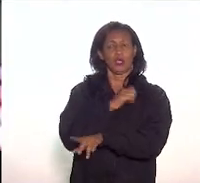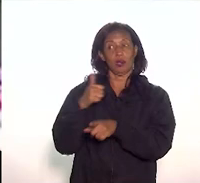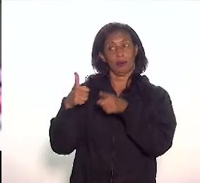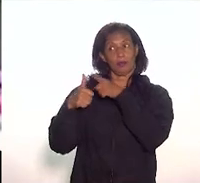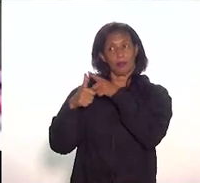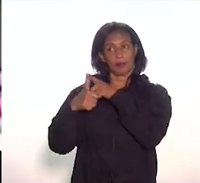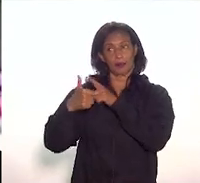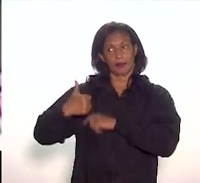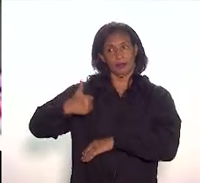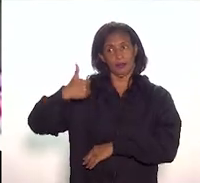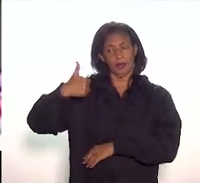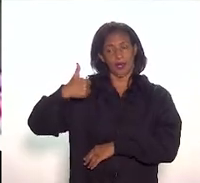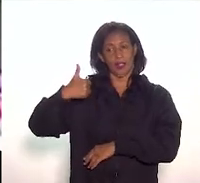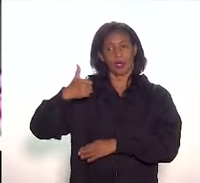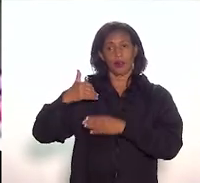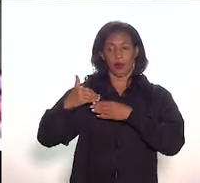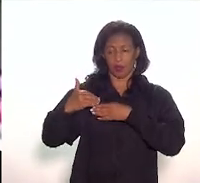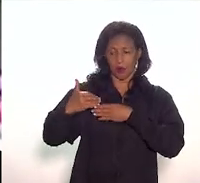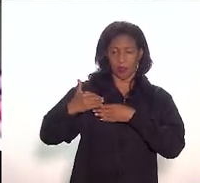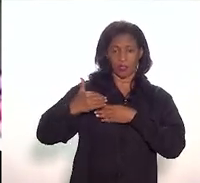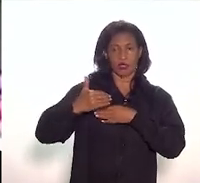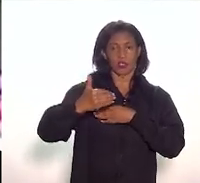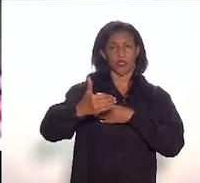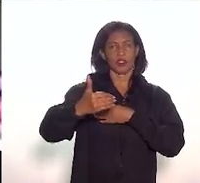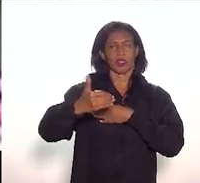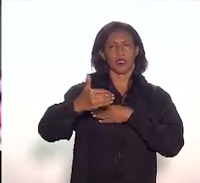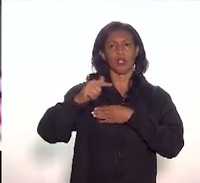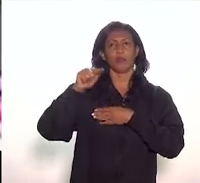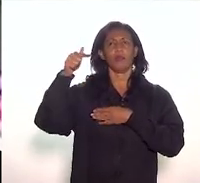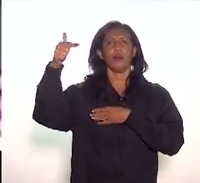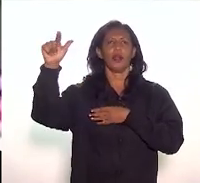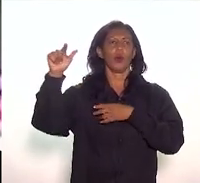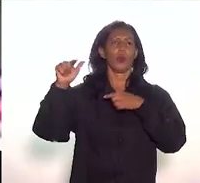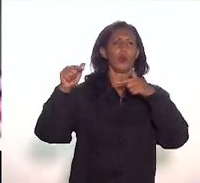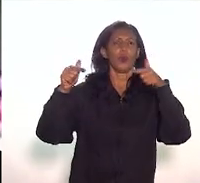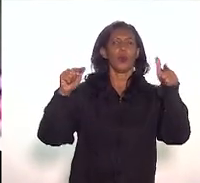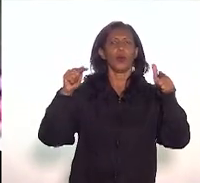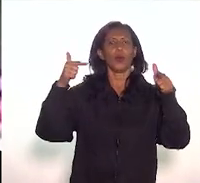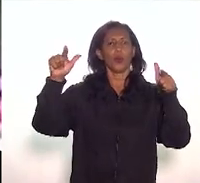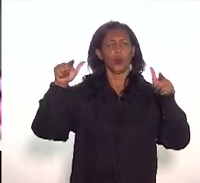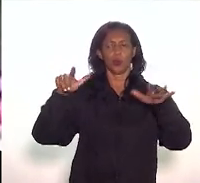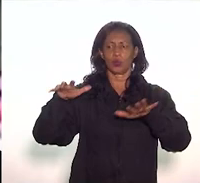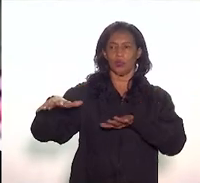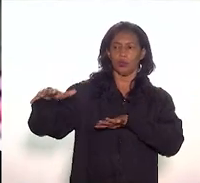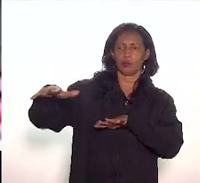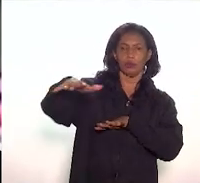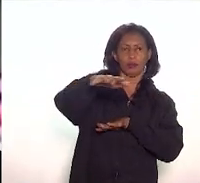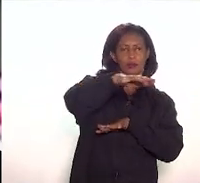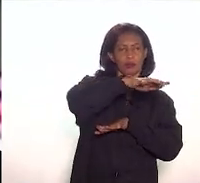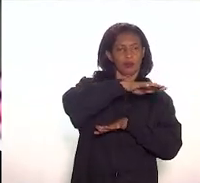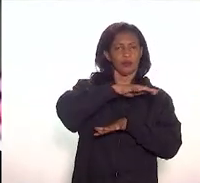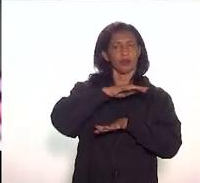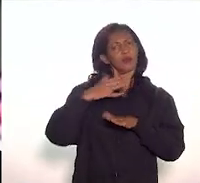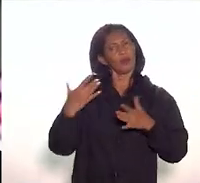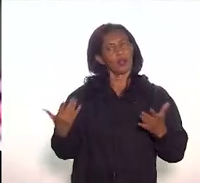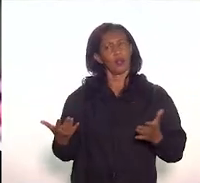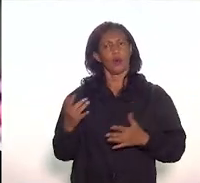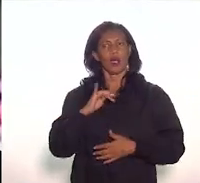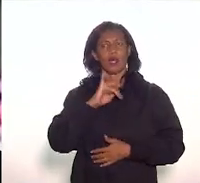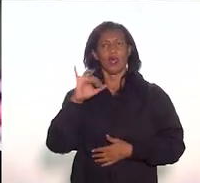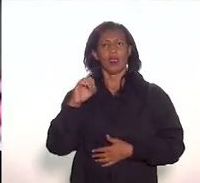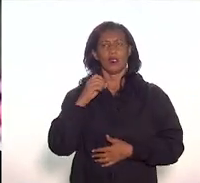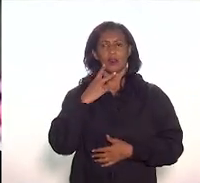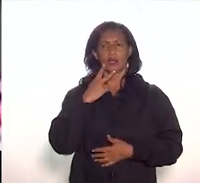e estendendo esse projeto em termos nacionais para outras localidades. Então, acho que é isso. A minha